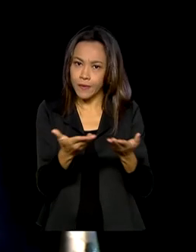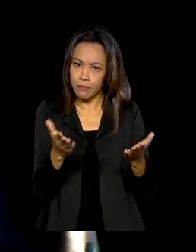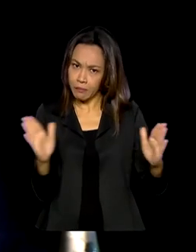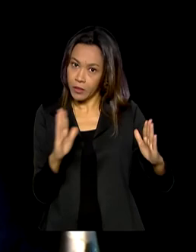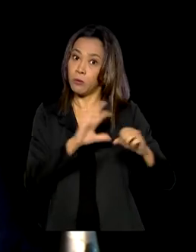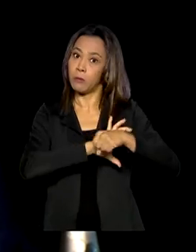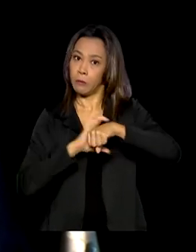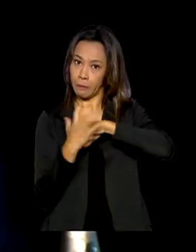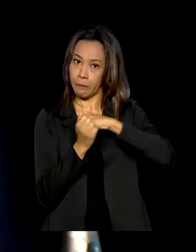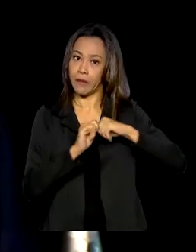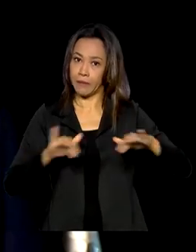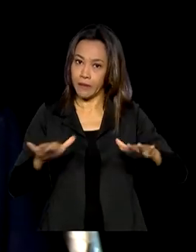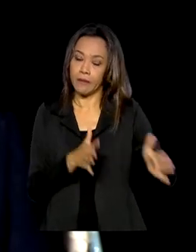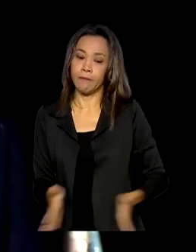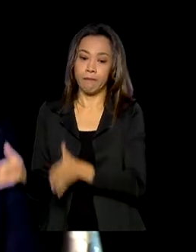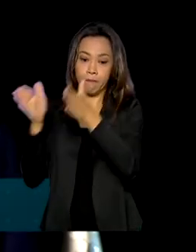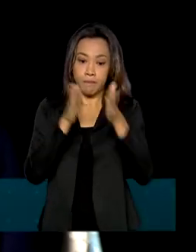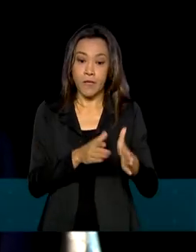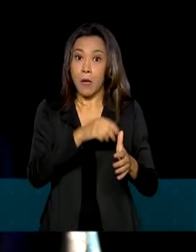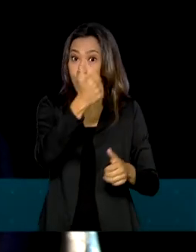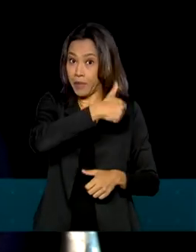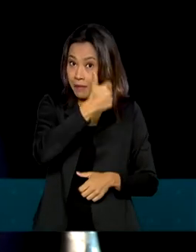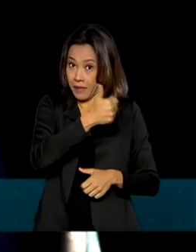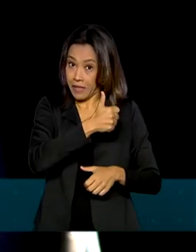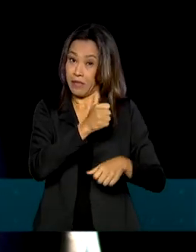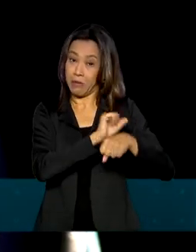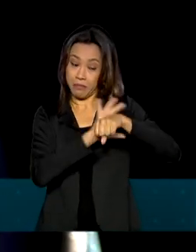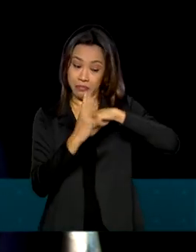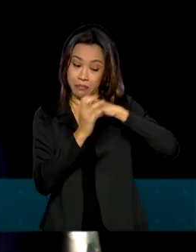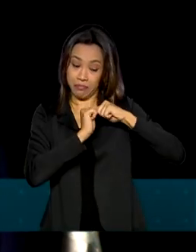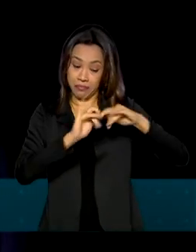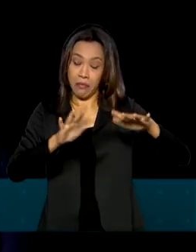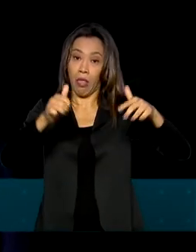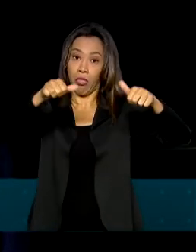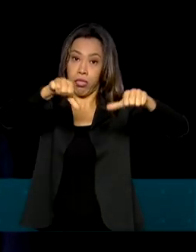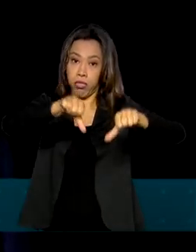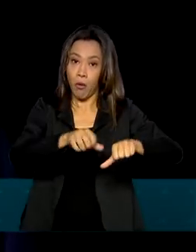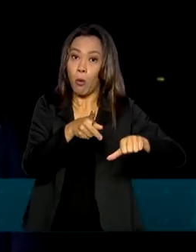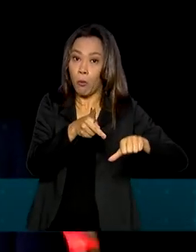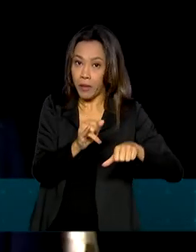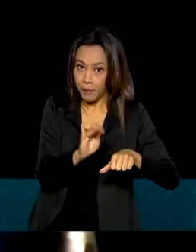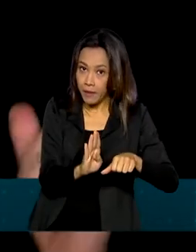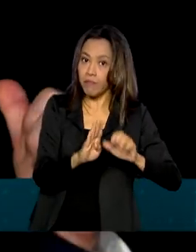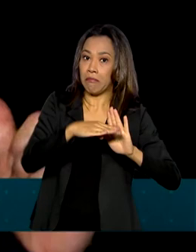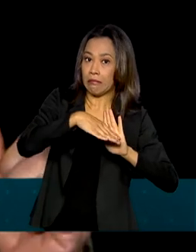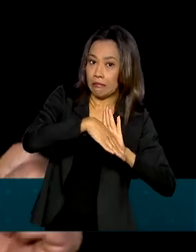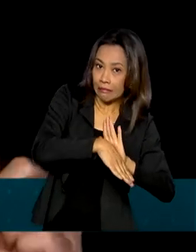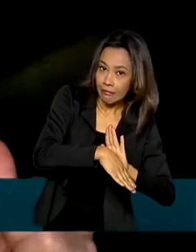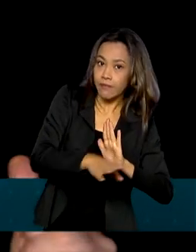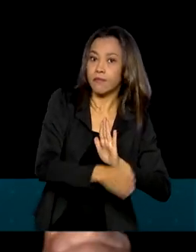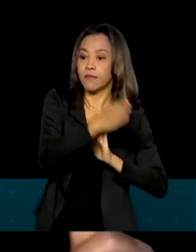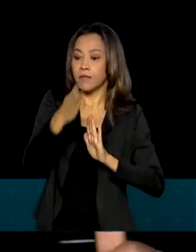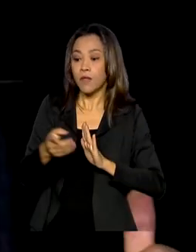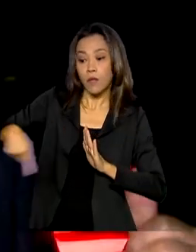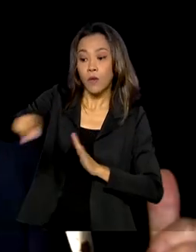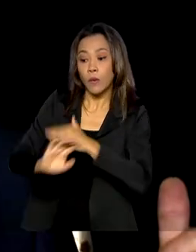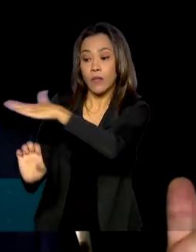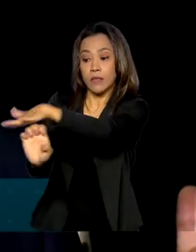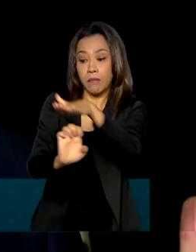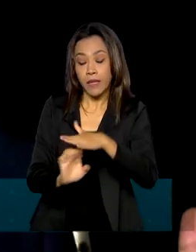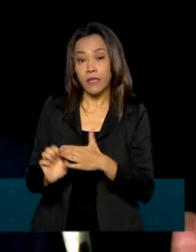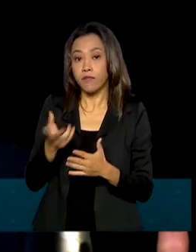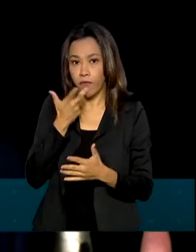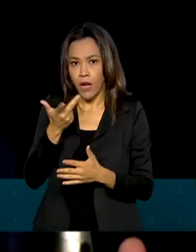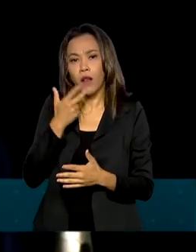Nós fomos abatidos pela primeira onda, o PIB brasileiro caiu, voltou em ver. Os empresários estavam hoje dizendo, e eles